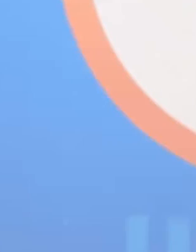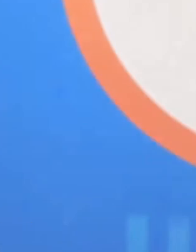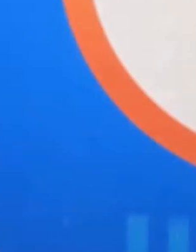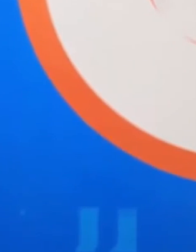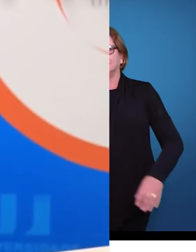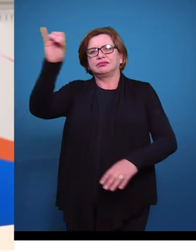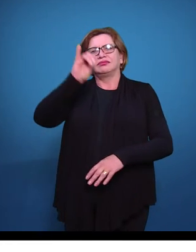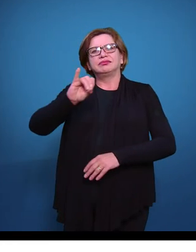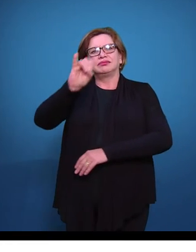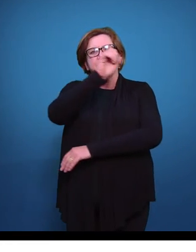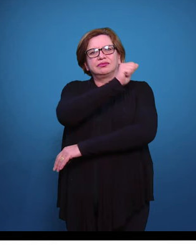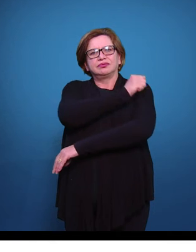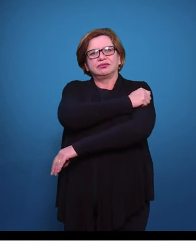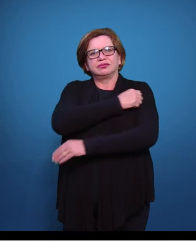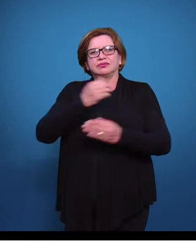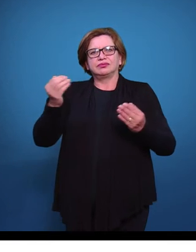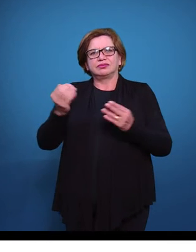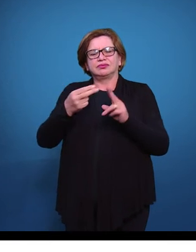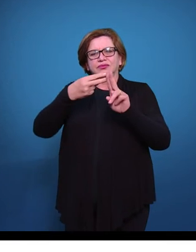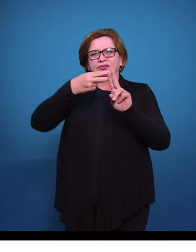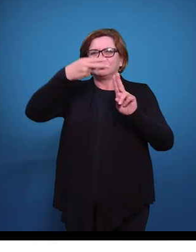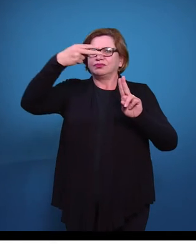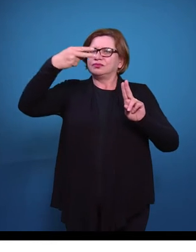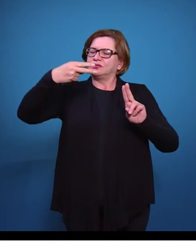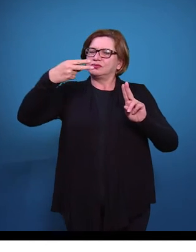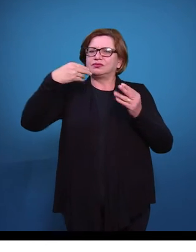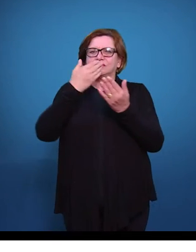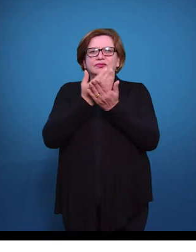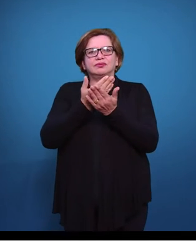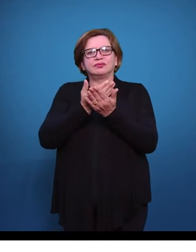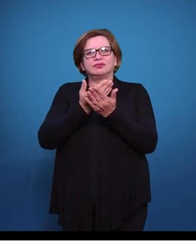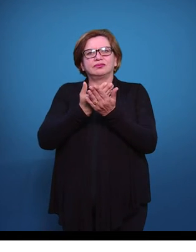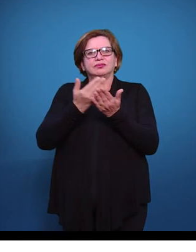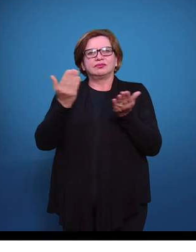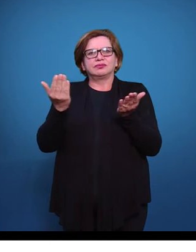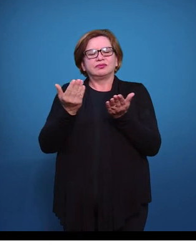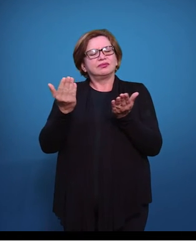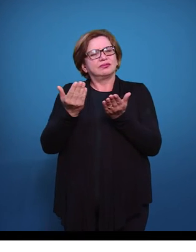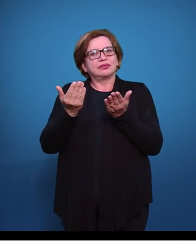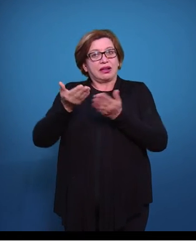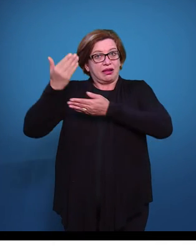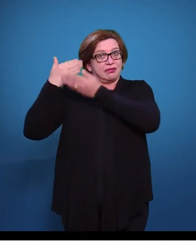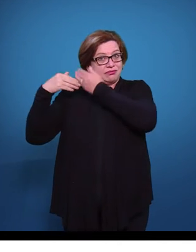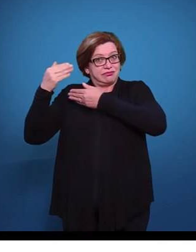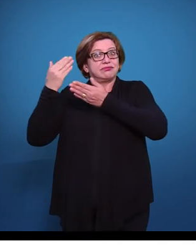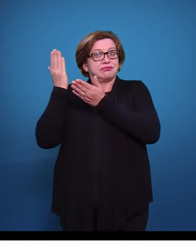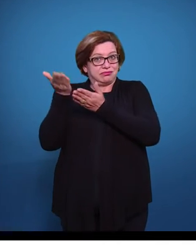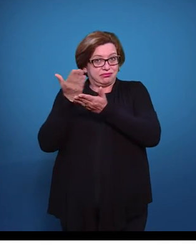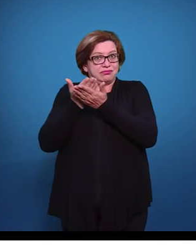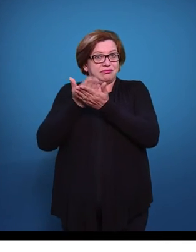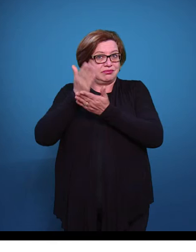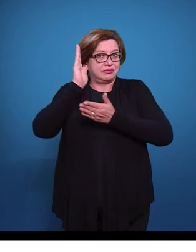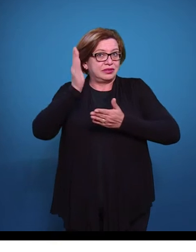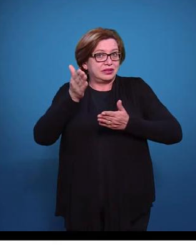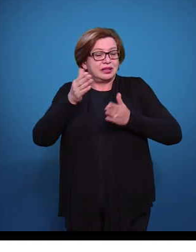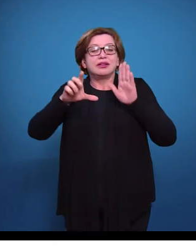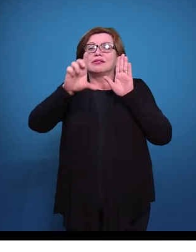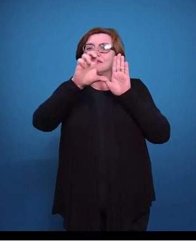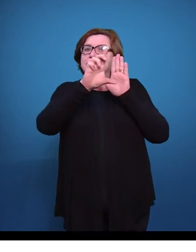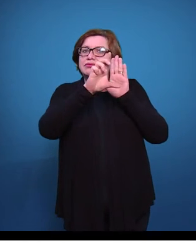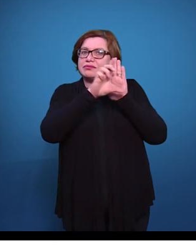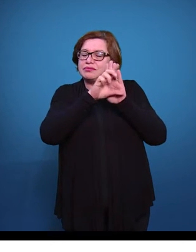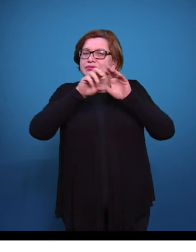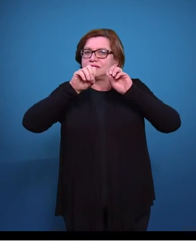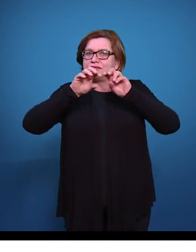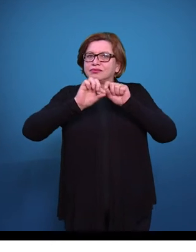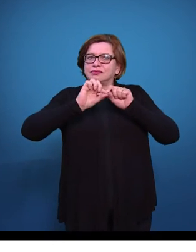Olá, alunos! Nessa segunda unidade, nós estudamos até agora sobre os aspectos históricos e legais da educação à